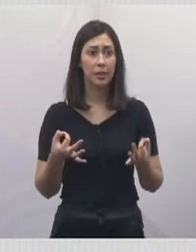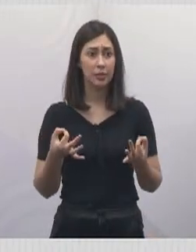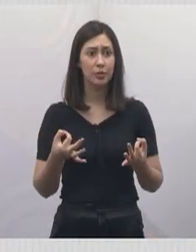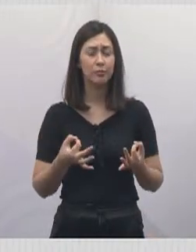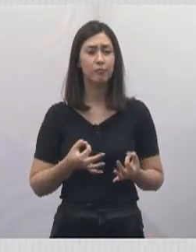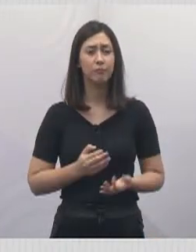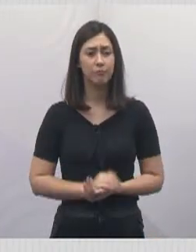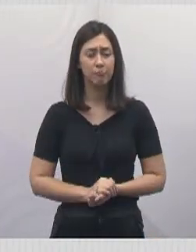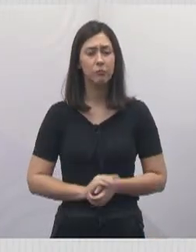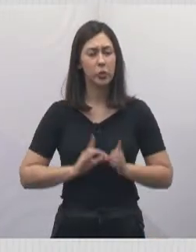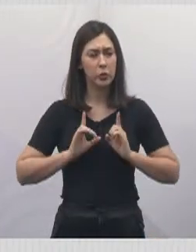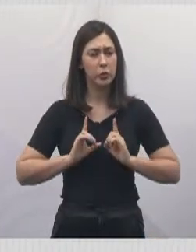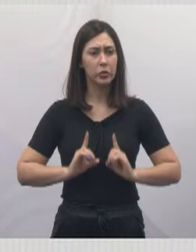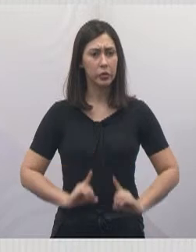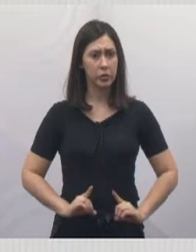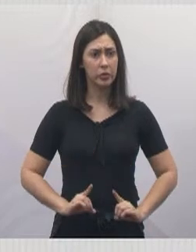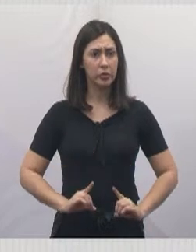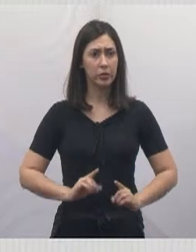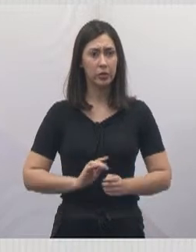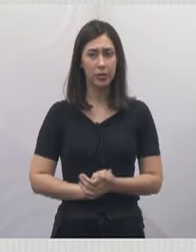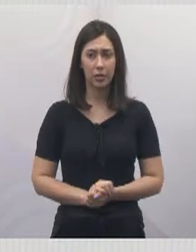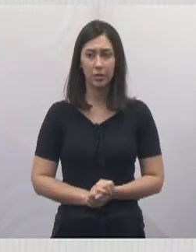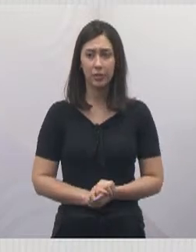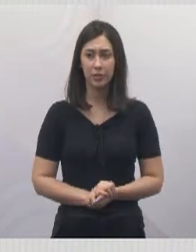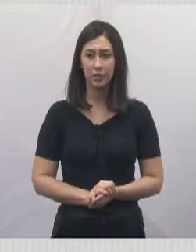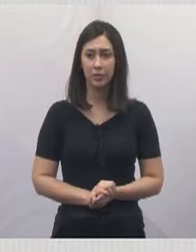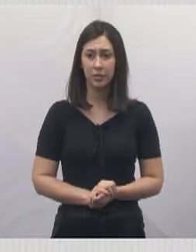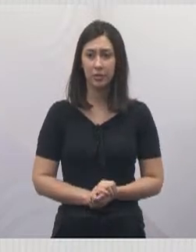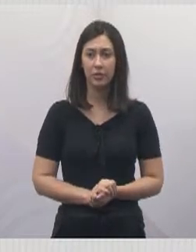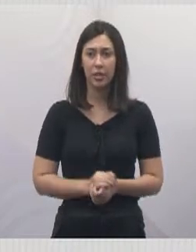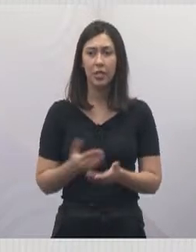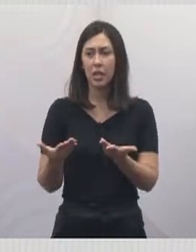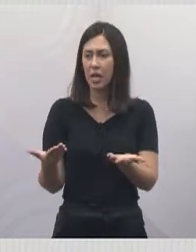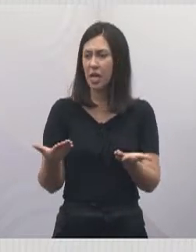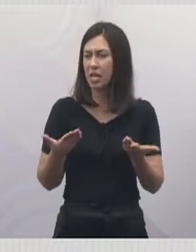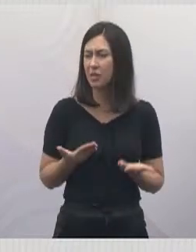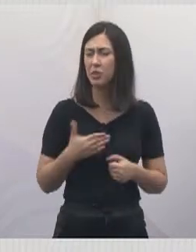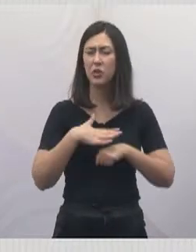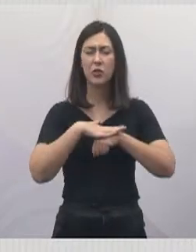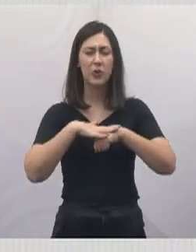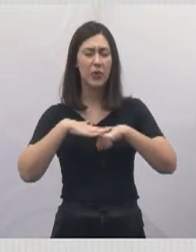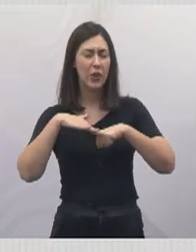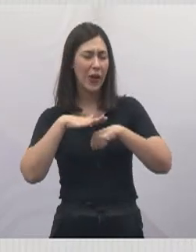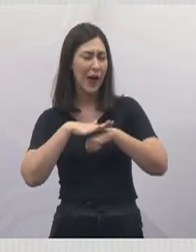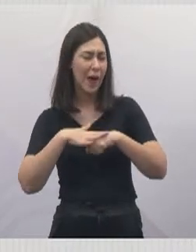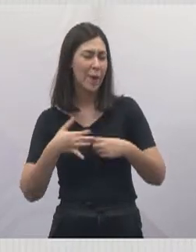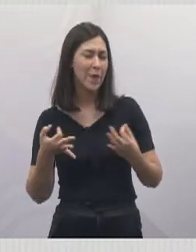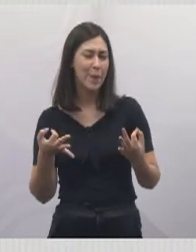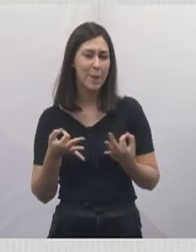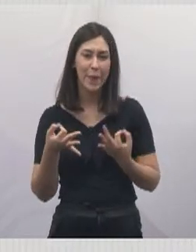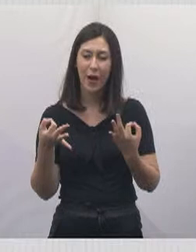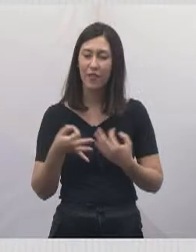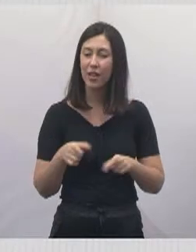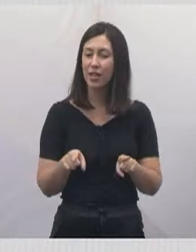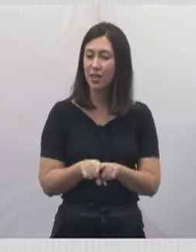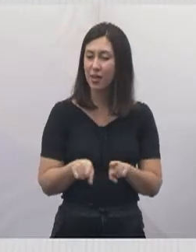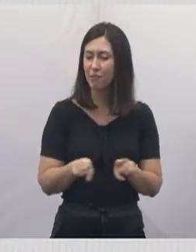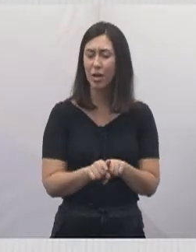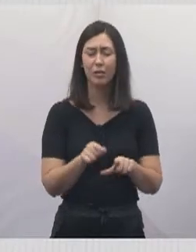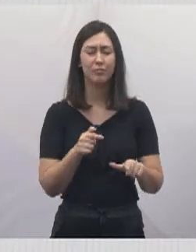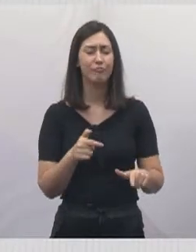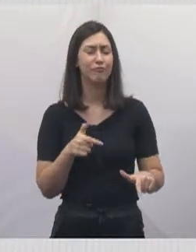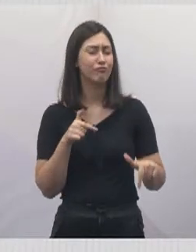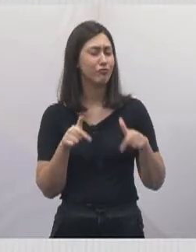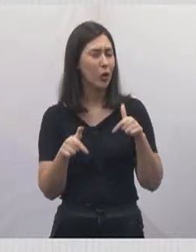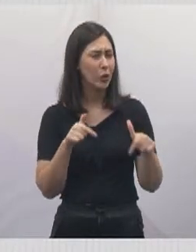dignidade a várias famílias do nosso município, atendendo com muito carinho, com muita maestria, e fazendo um super